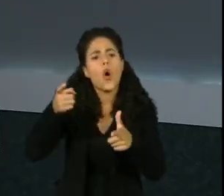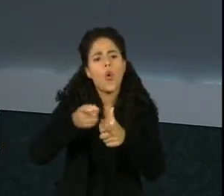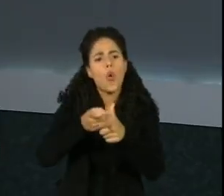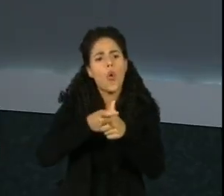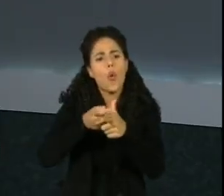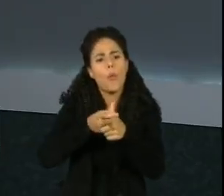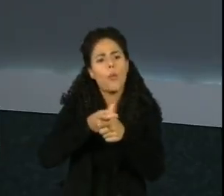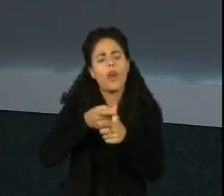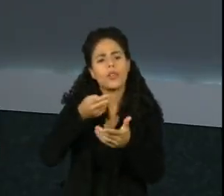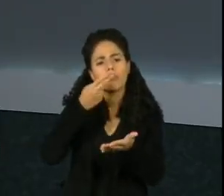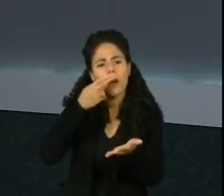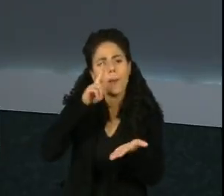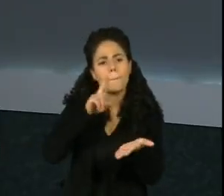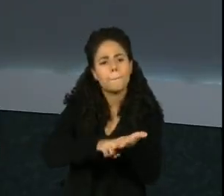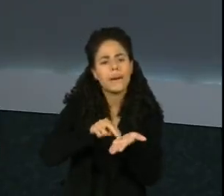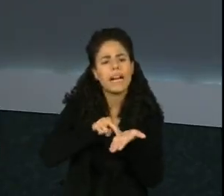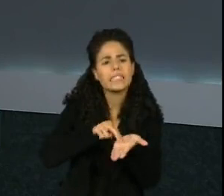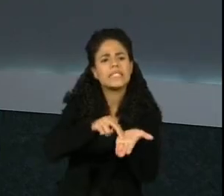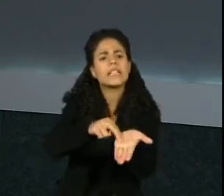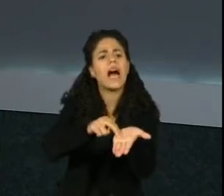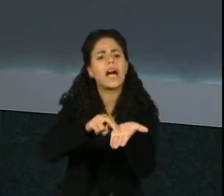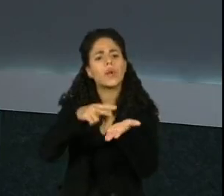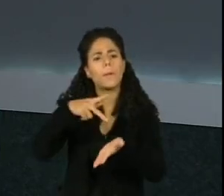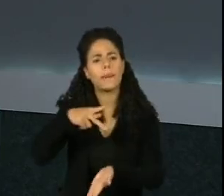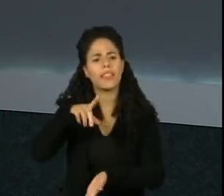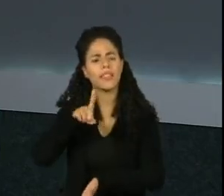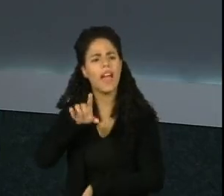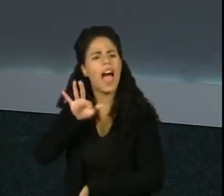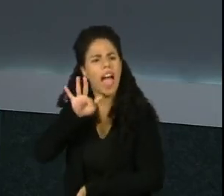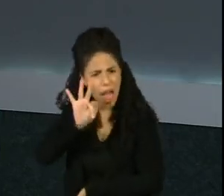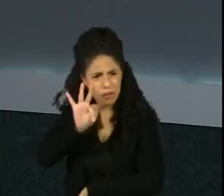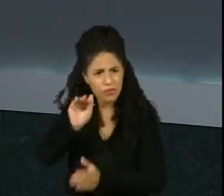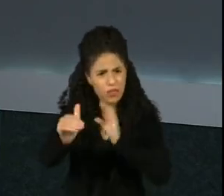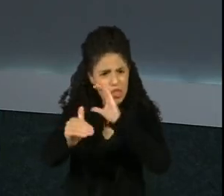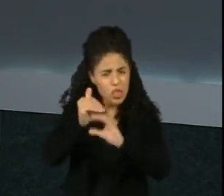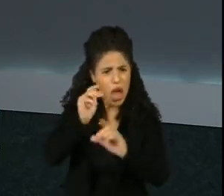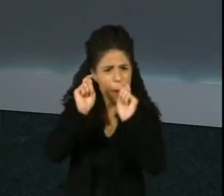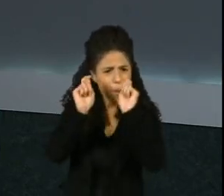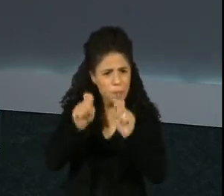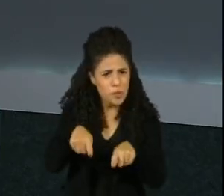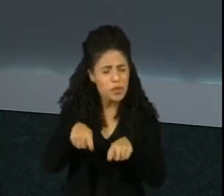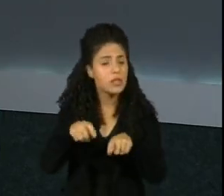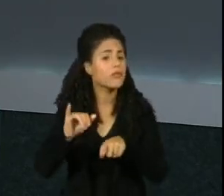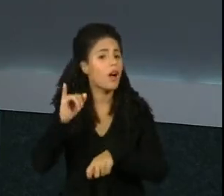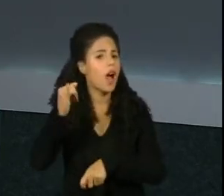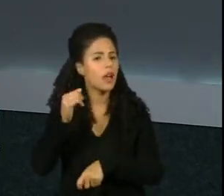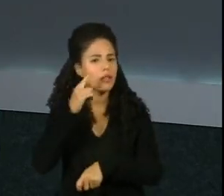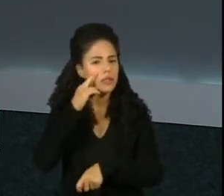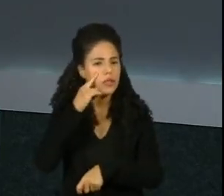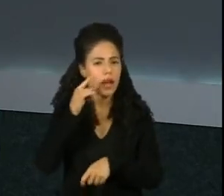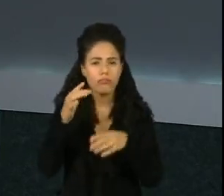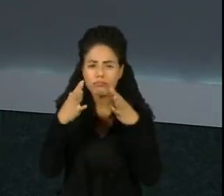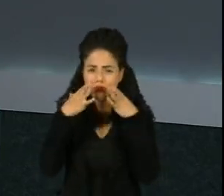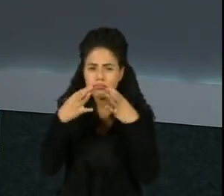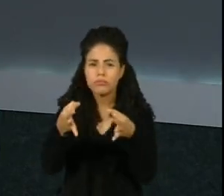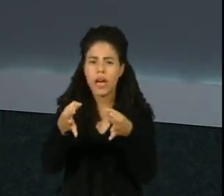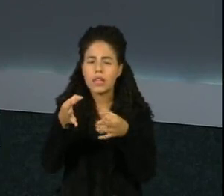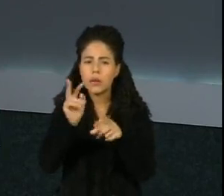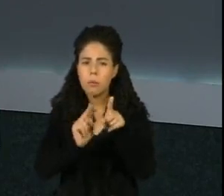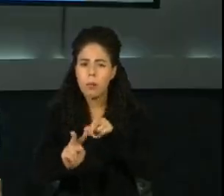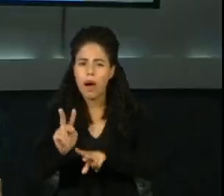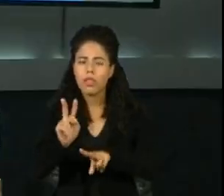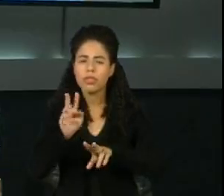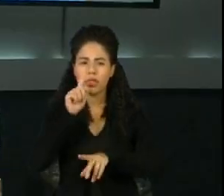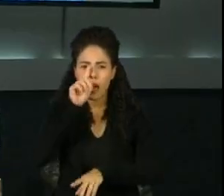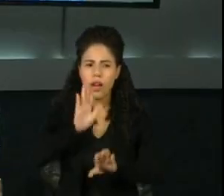a gente recebe, às vezes em PDF, enfim, é possível tomar algum cuidado em relação a esse tipo de